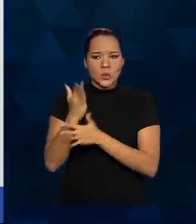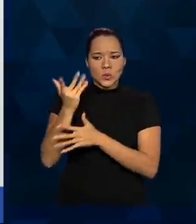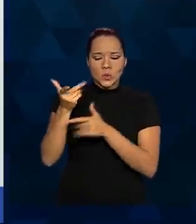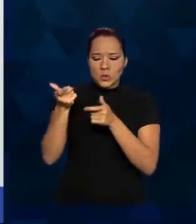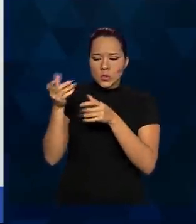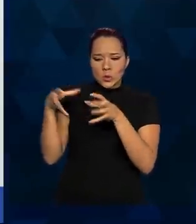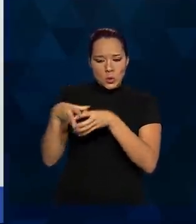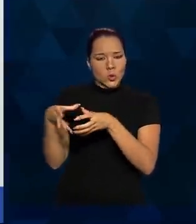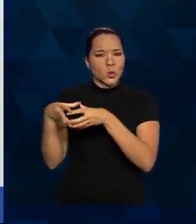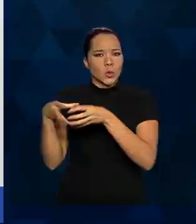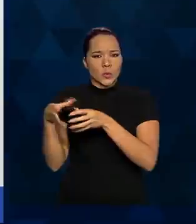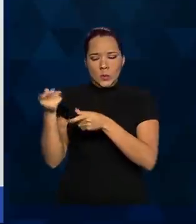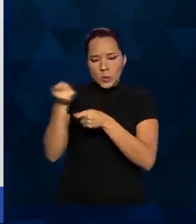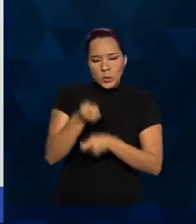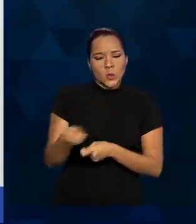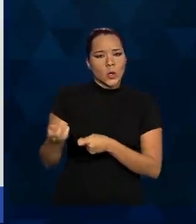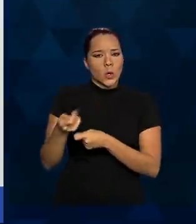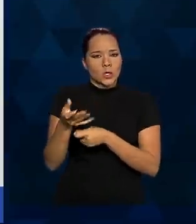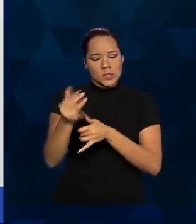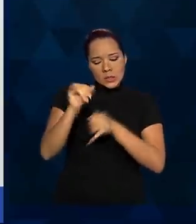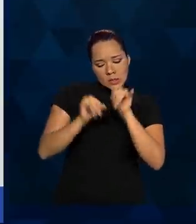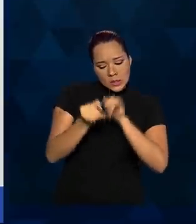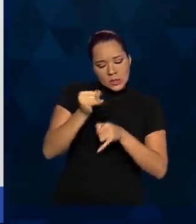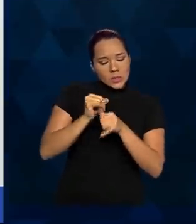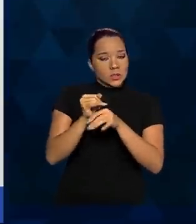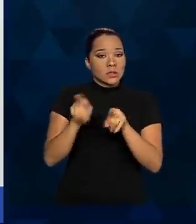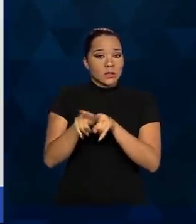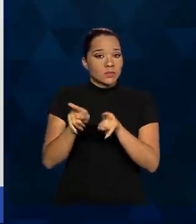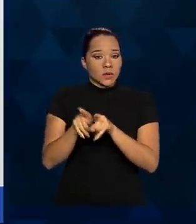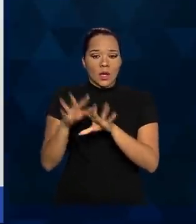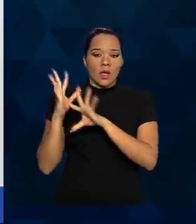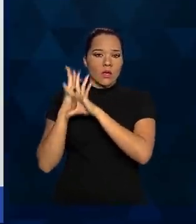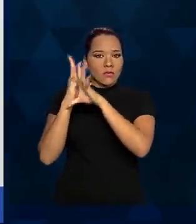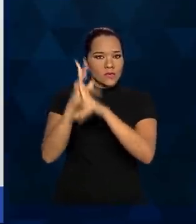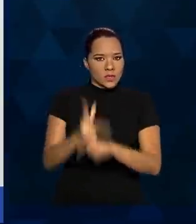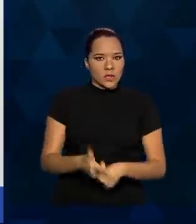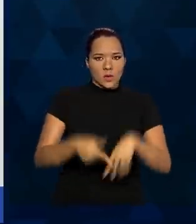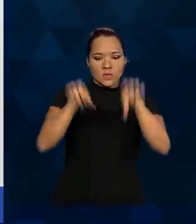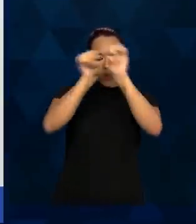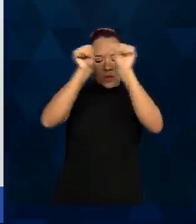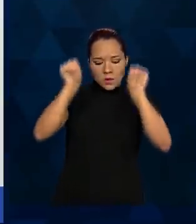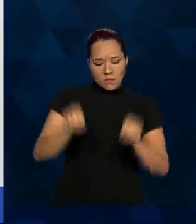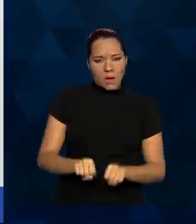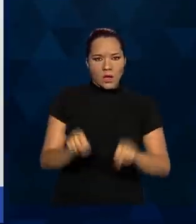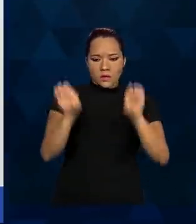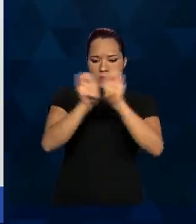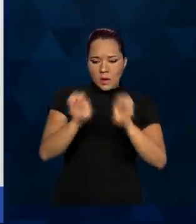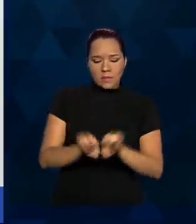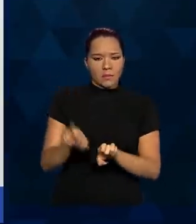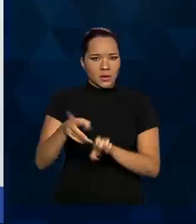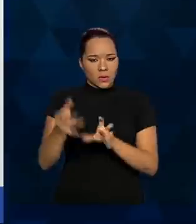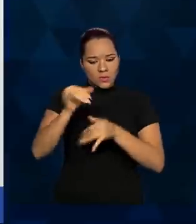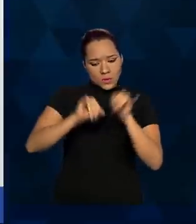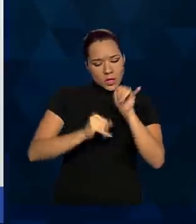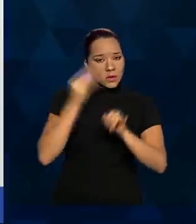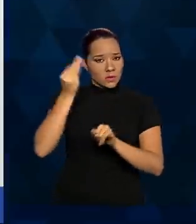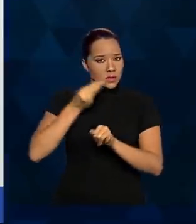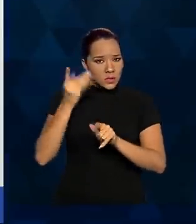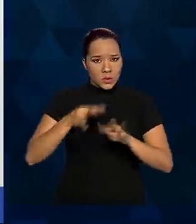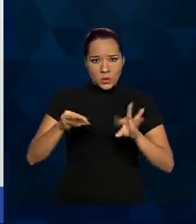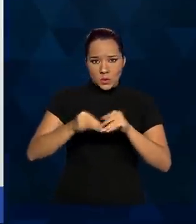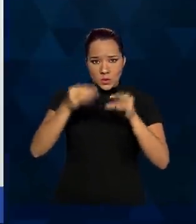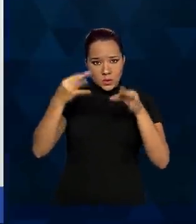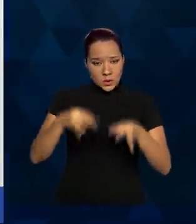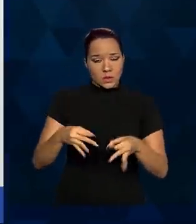estudos de coorte, ensaios clínicos randomizados, por fim, revisões sistemáticas contendo esses ensaios clínicos randomizados,